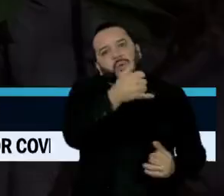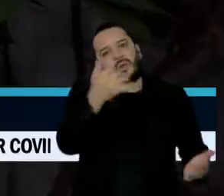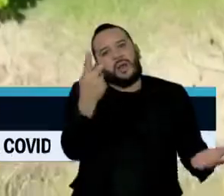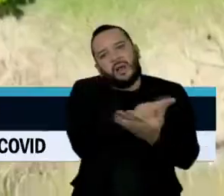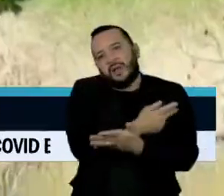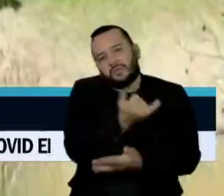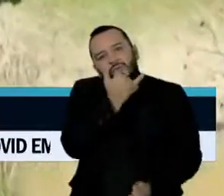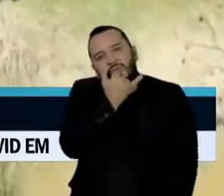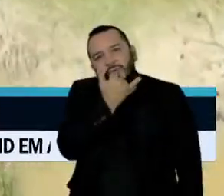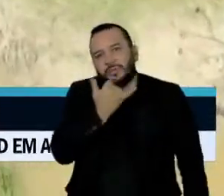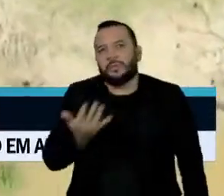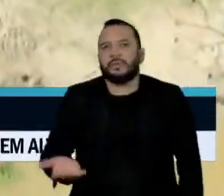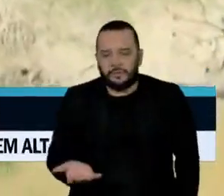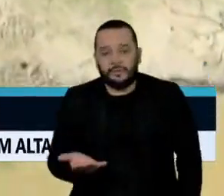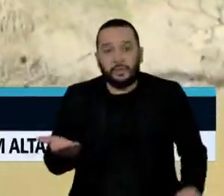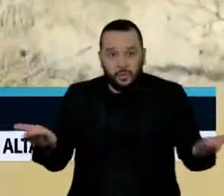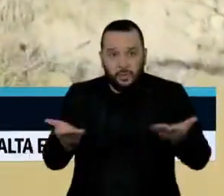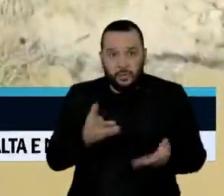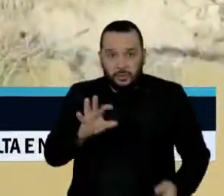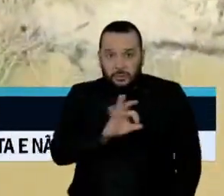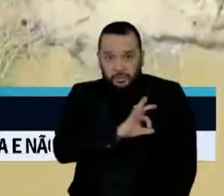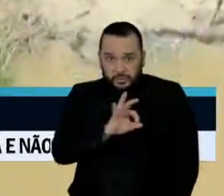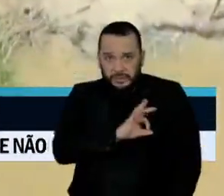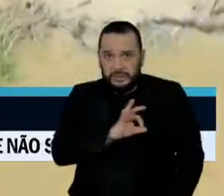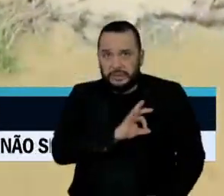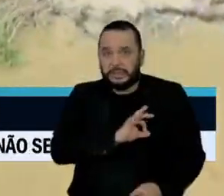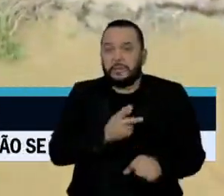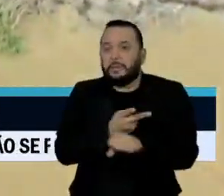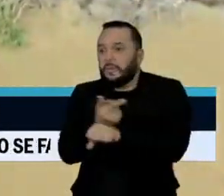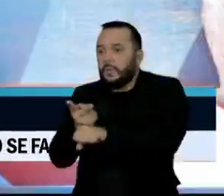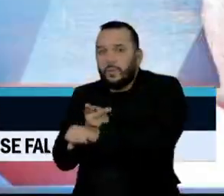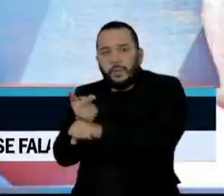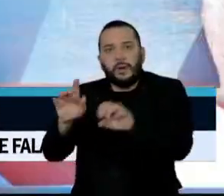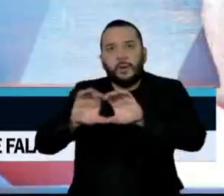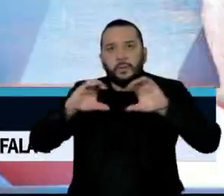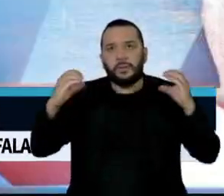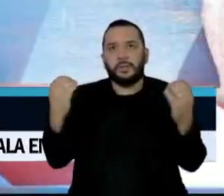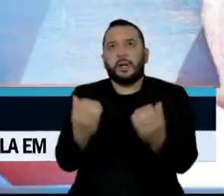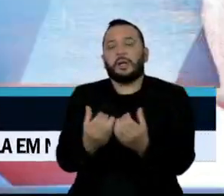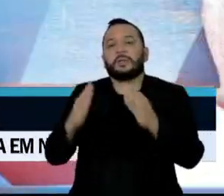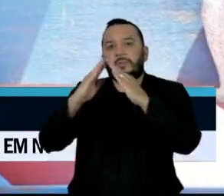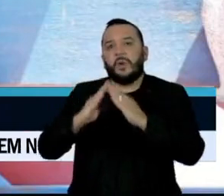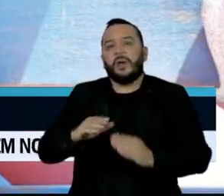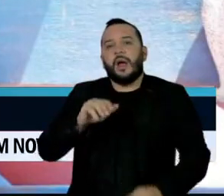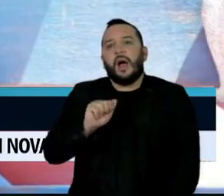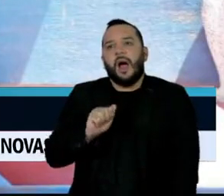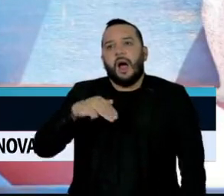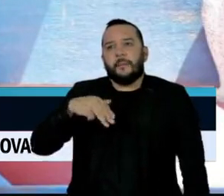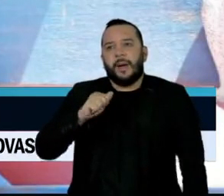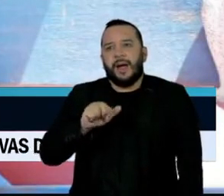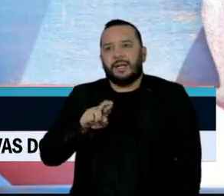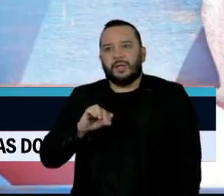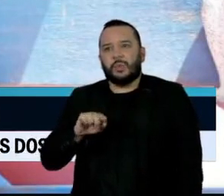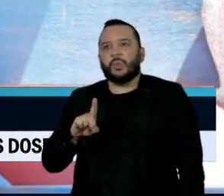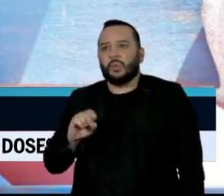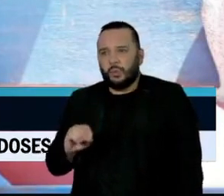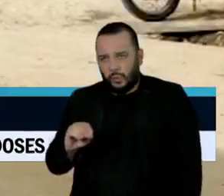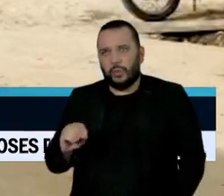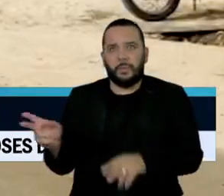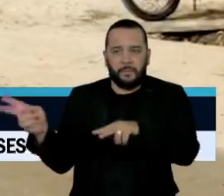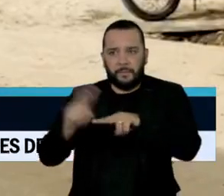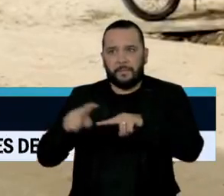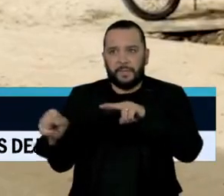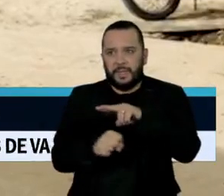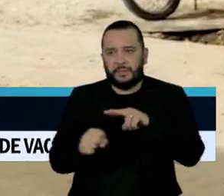profissionais. Hoje, a polícia fez buscas na comunidade onde mora Amarildo da Costa de Oliveira, preso na semana passada.